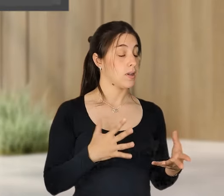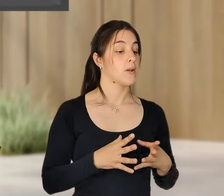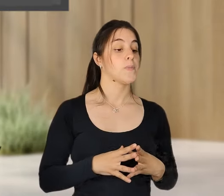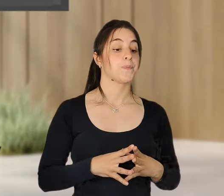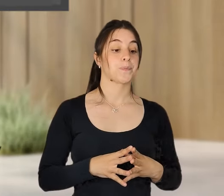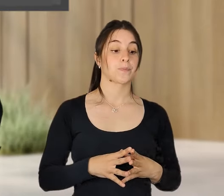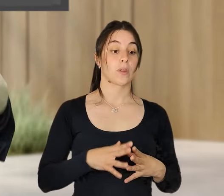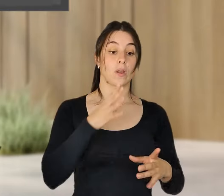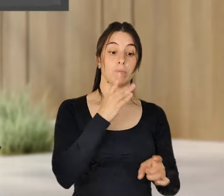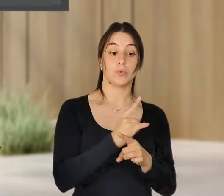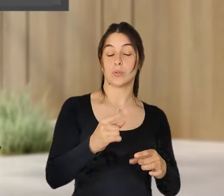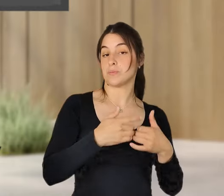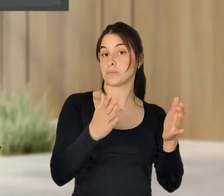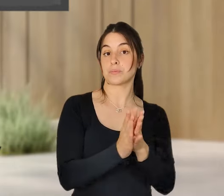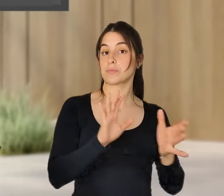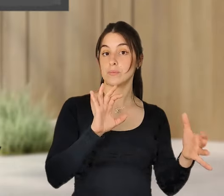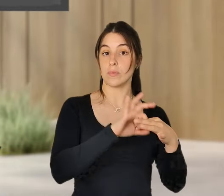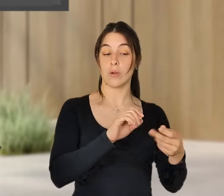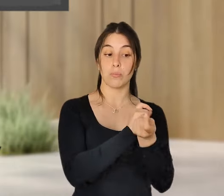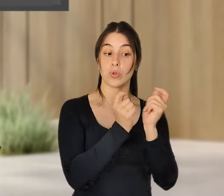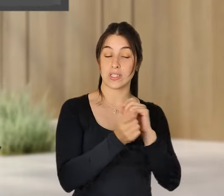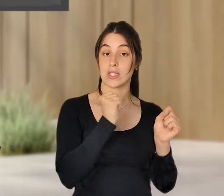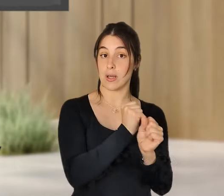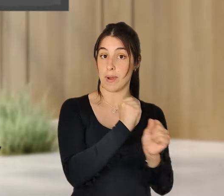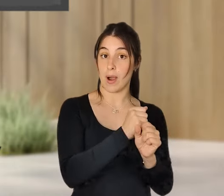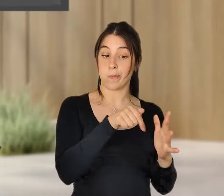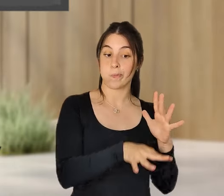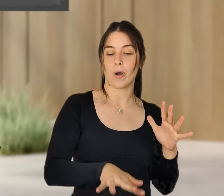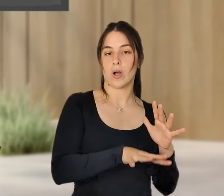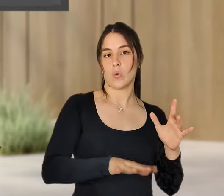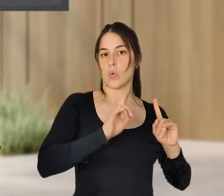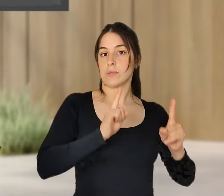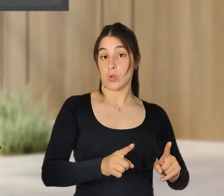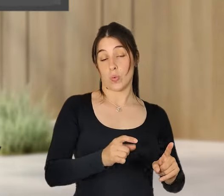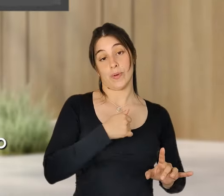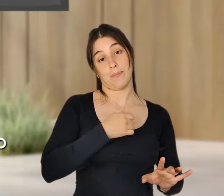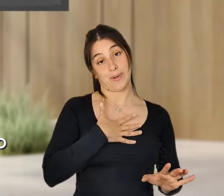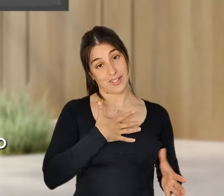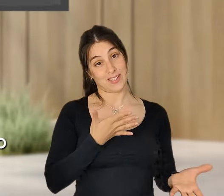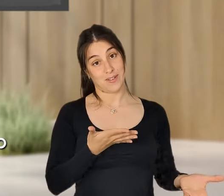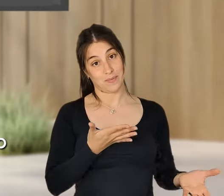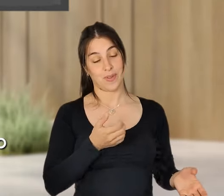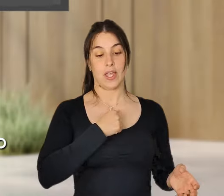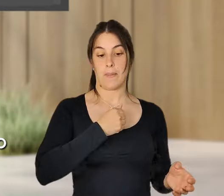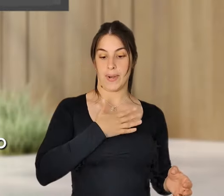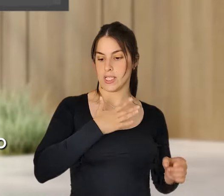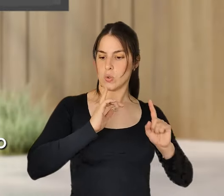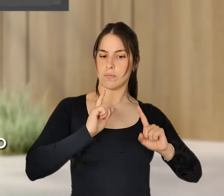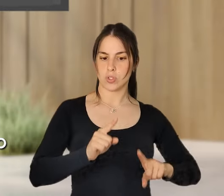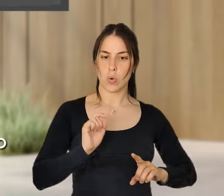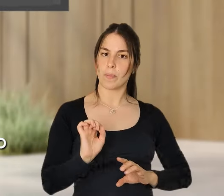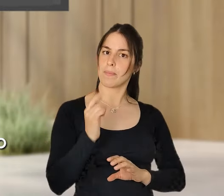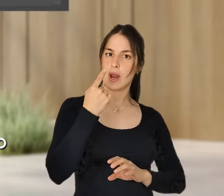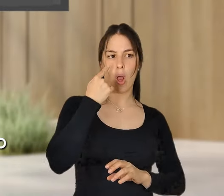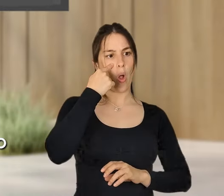em tudo o que foi mudanças laborais, nós vemos que começou com as empresas, com empresas pioneiras que decidiam